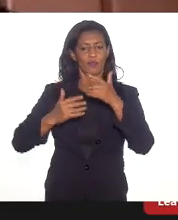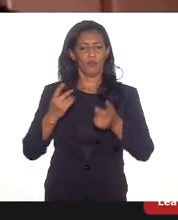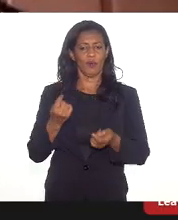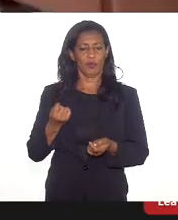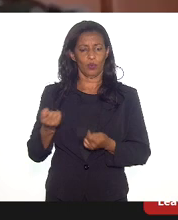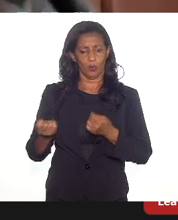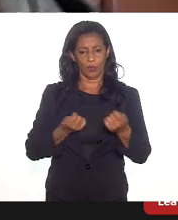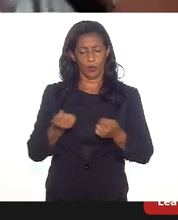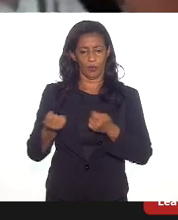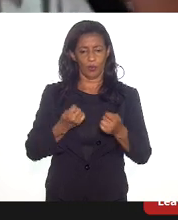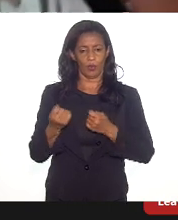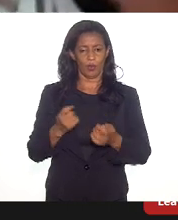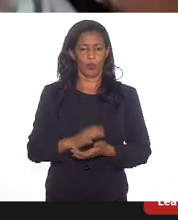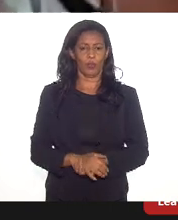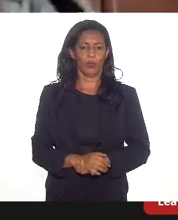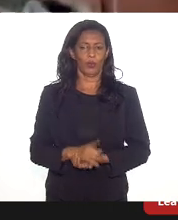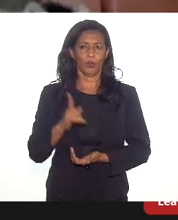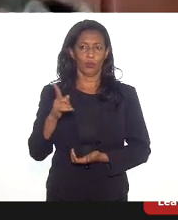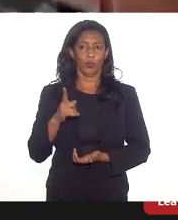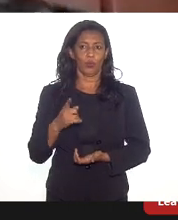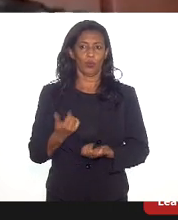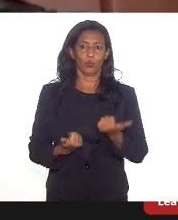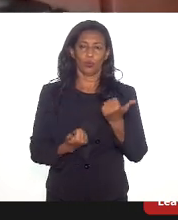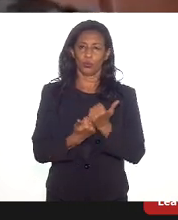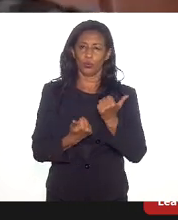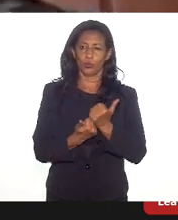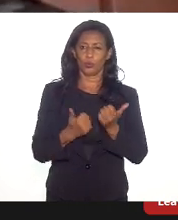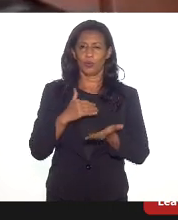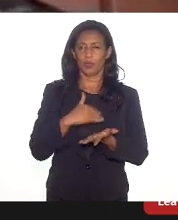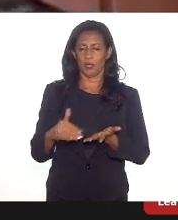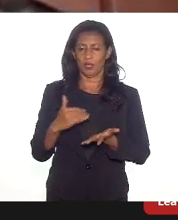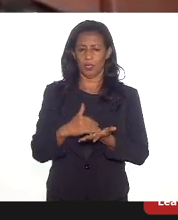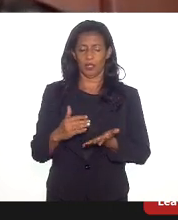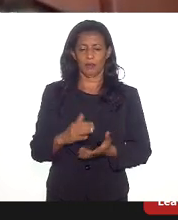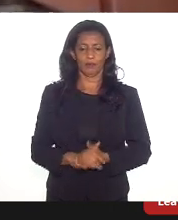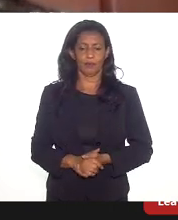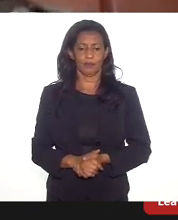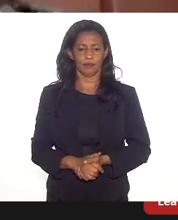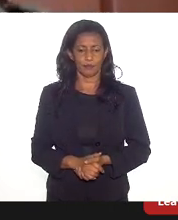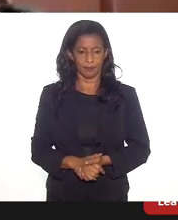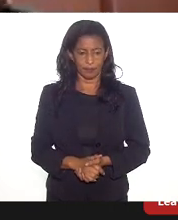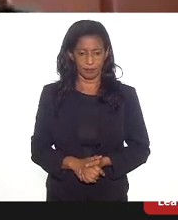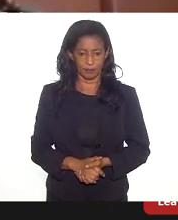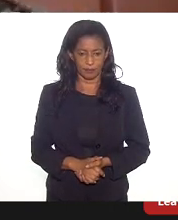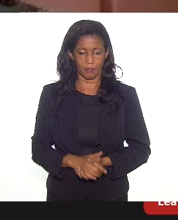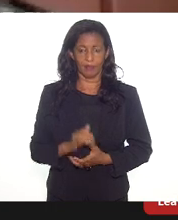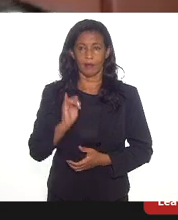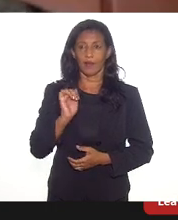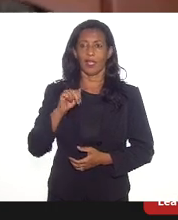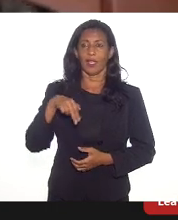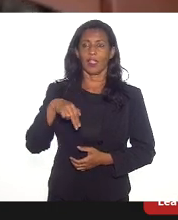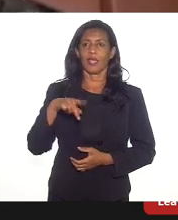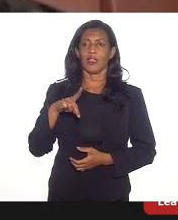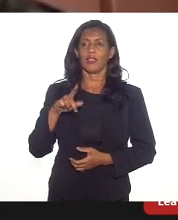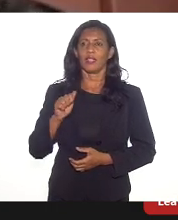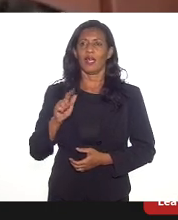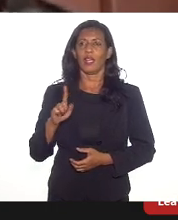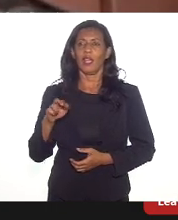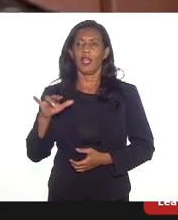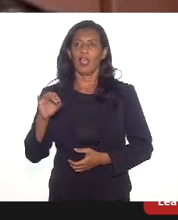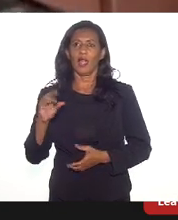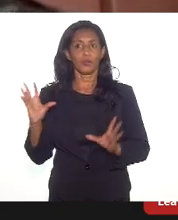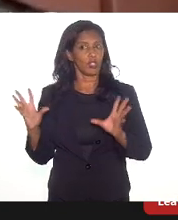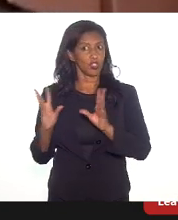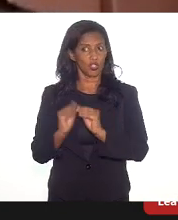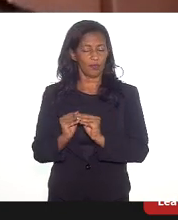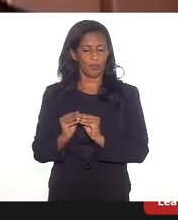figura do subsecretário, da subsecretaria diretamente. Indalécio, para fazer a sua intervenção e a gente já